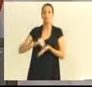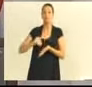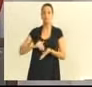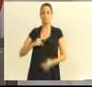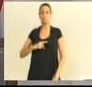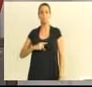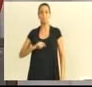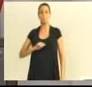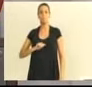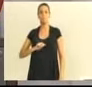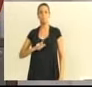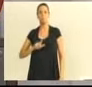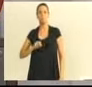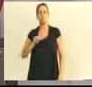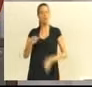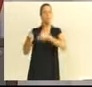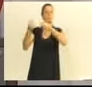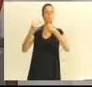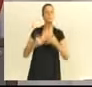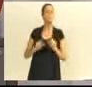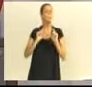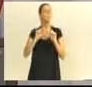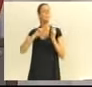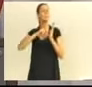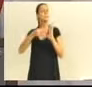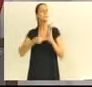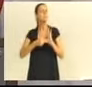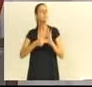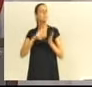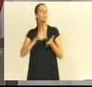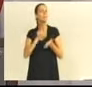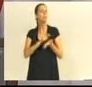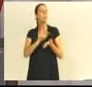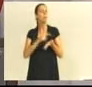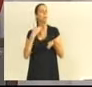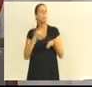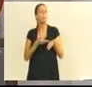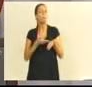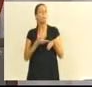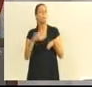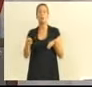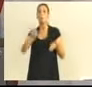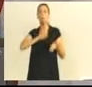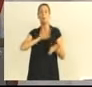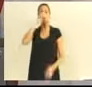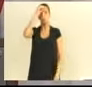para que ele me explicasse do que se tratava. Não sabe do que se trata, vereador. Não sabe.